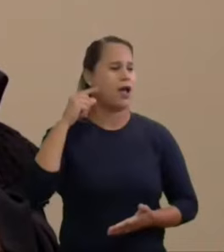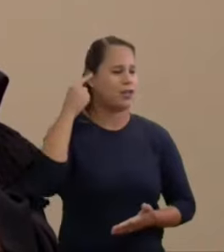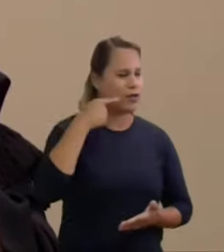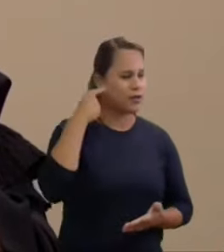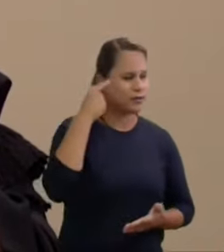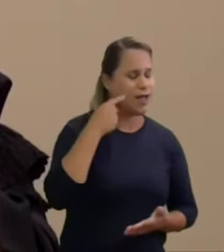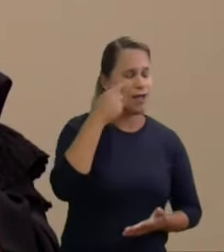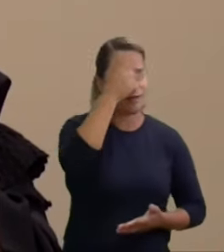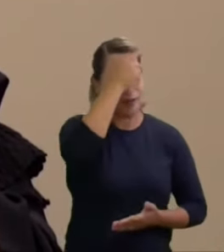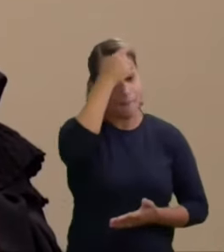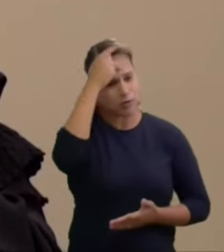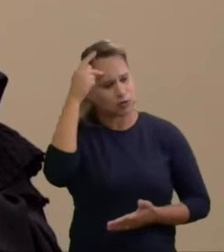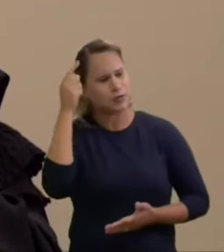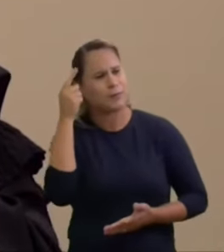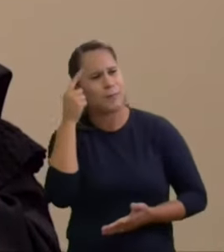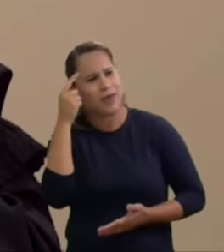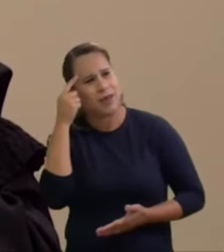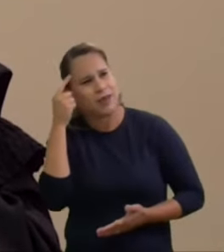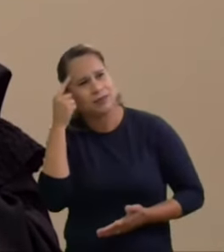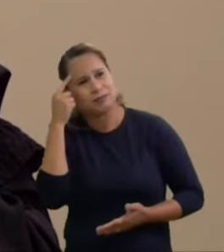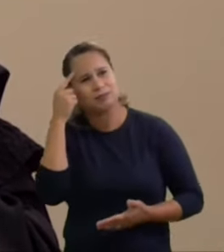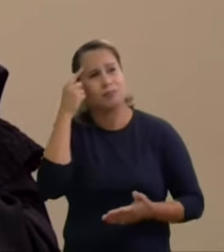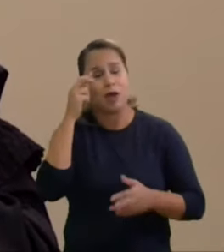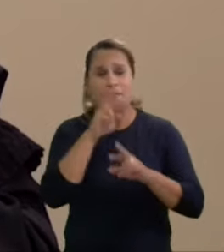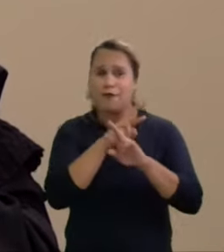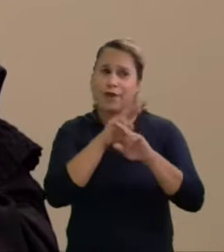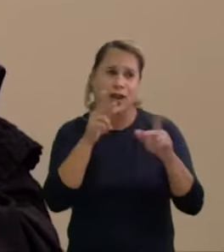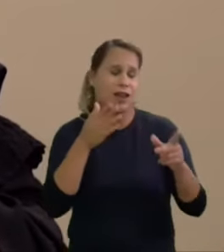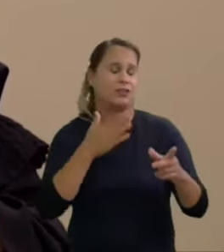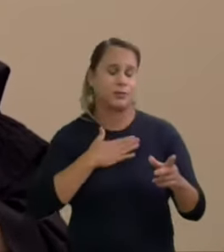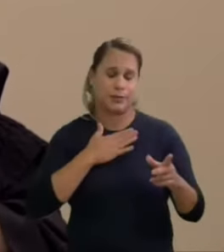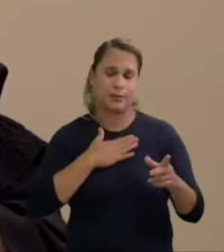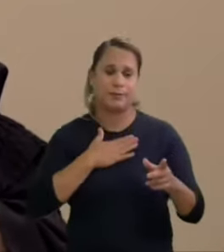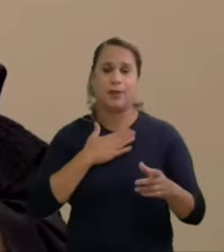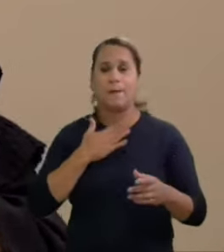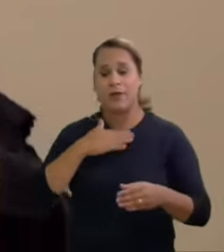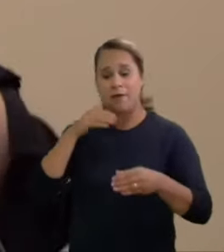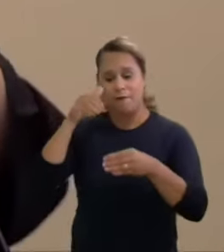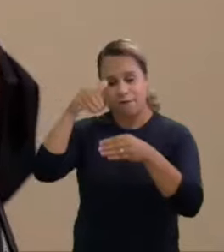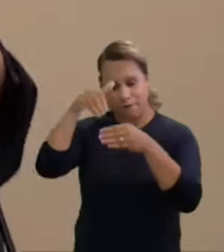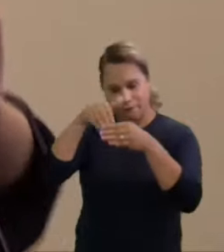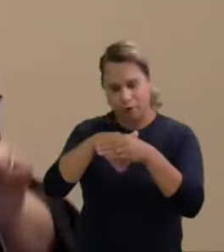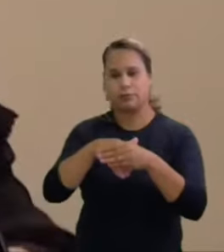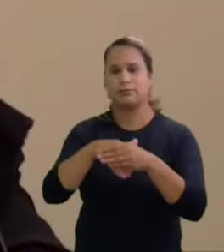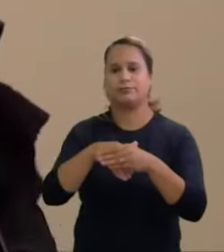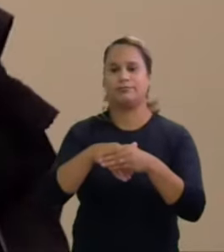pessoas que pensam diferentemente de mim é esse o meu voto senhor presidente devolvo a palavra